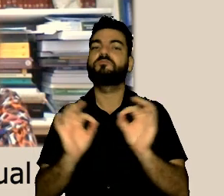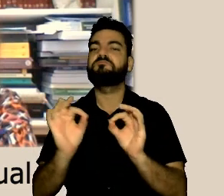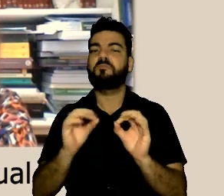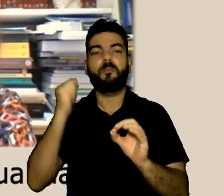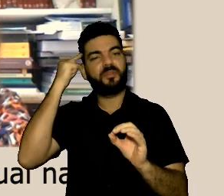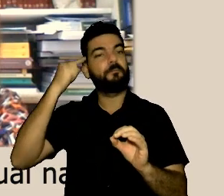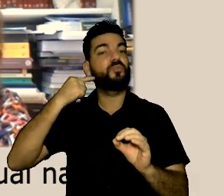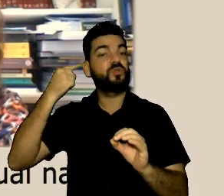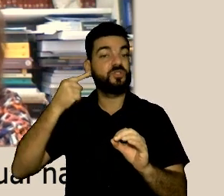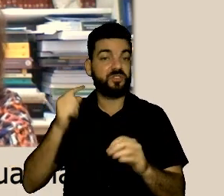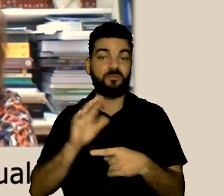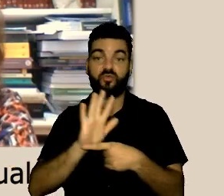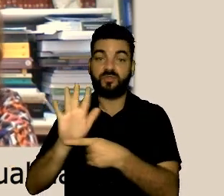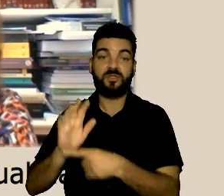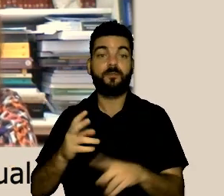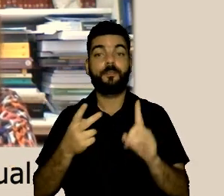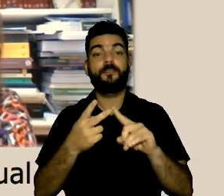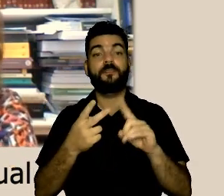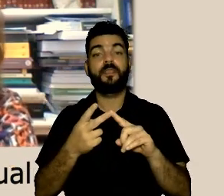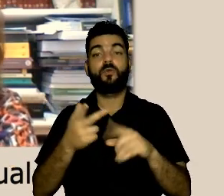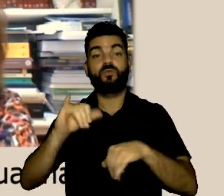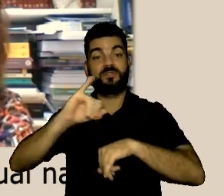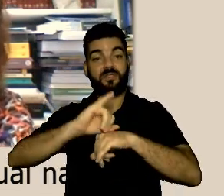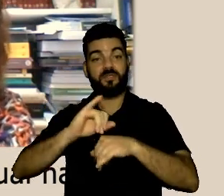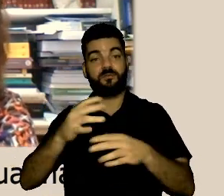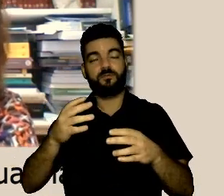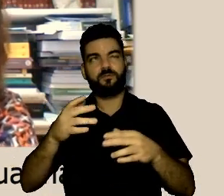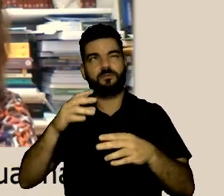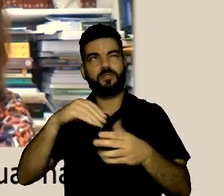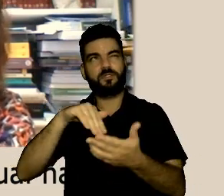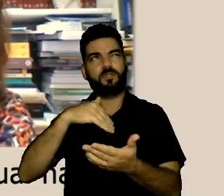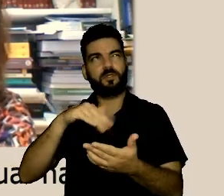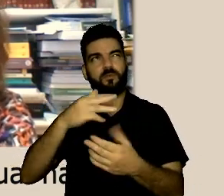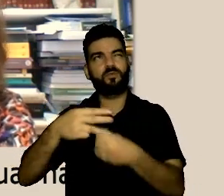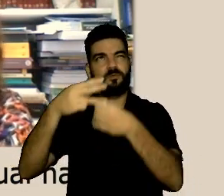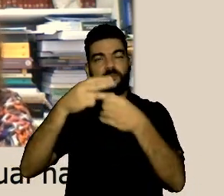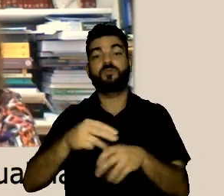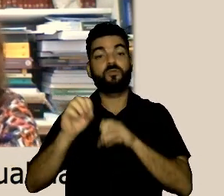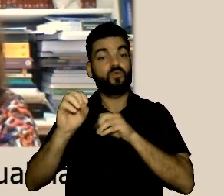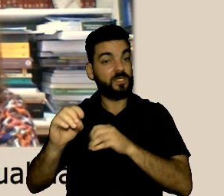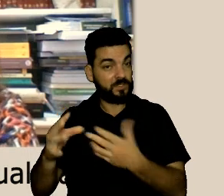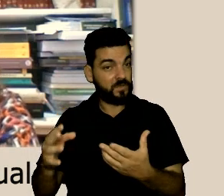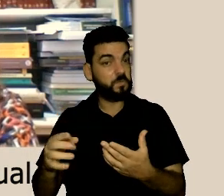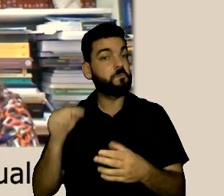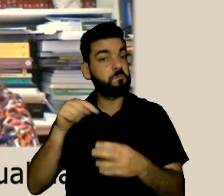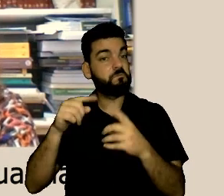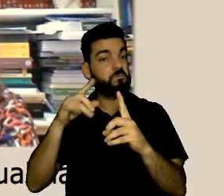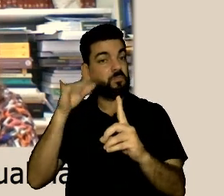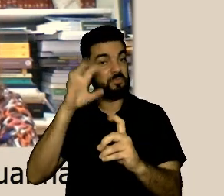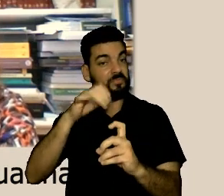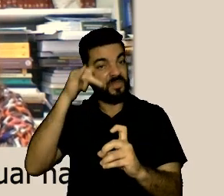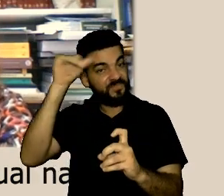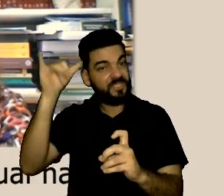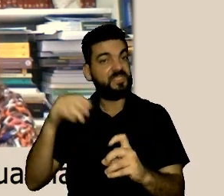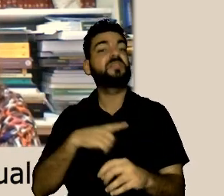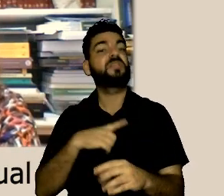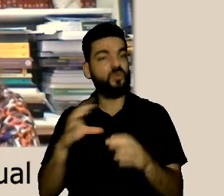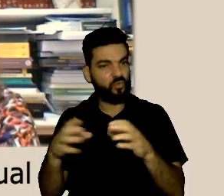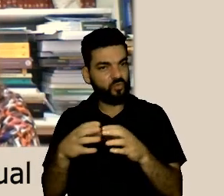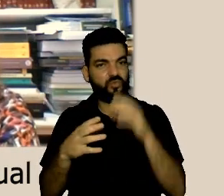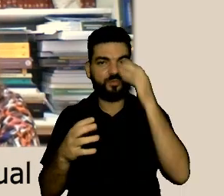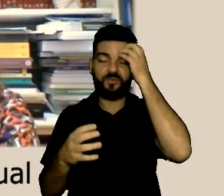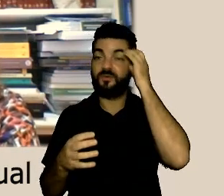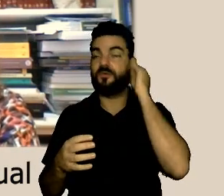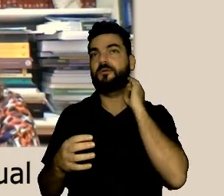comissão a co-assede em direitos humanos que traça a política tem um núcleo dentro da Secretaria